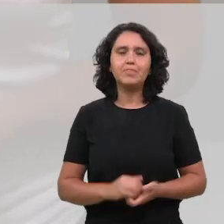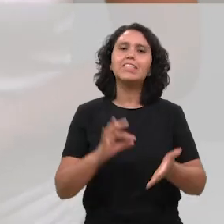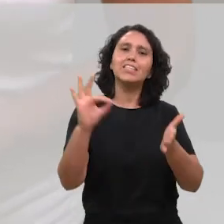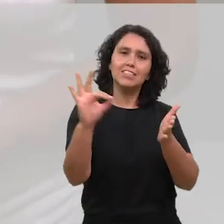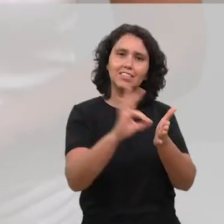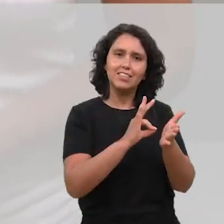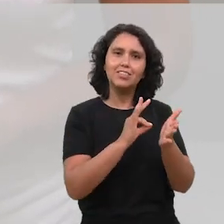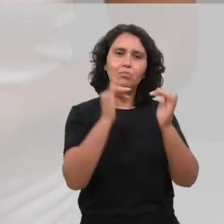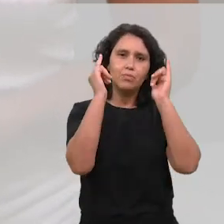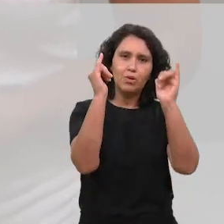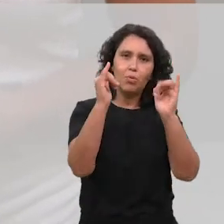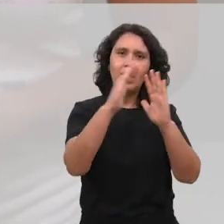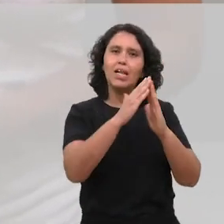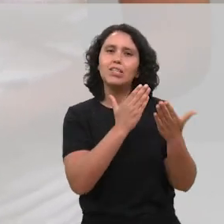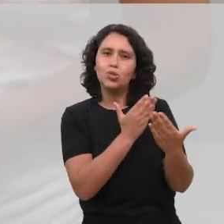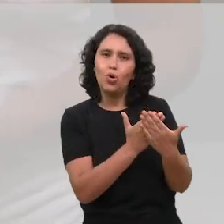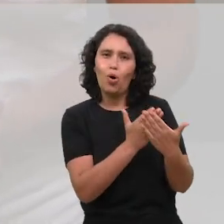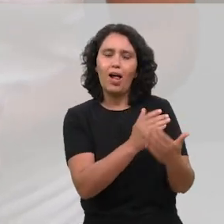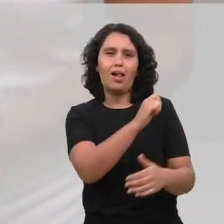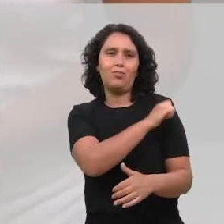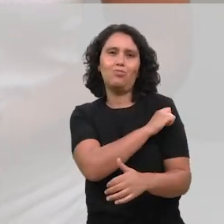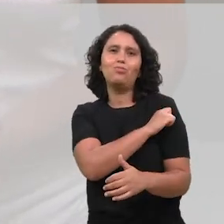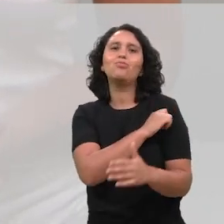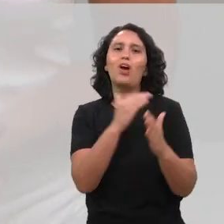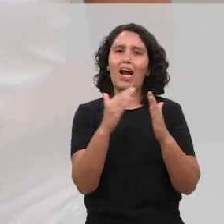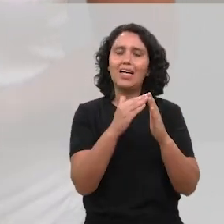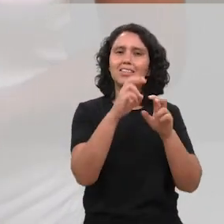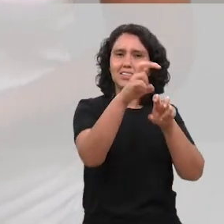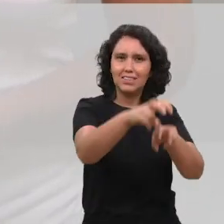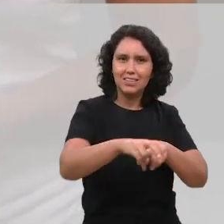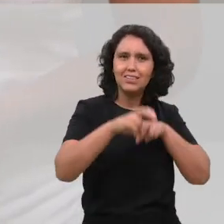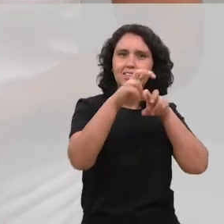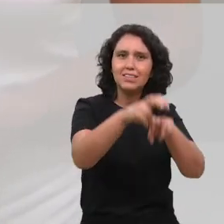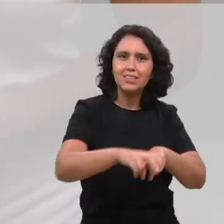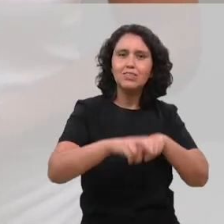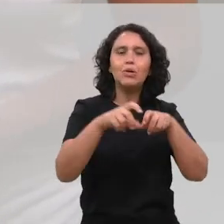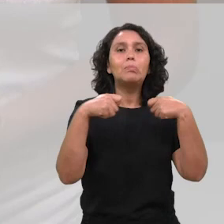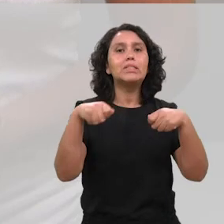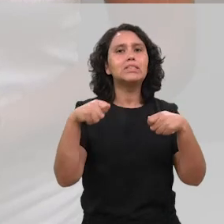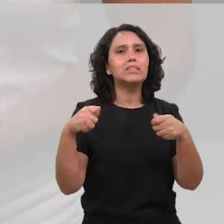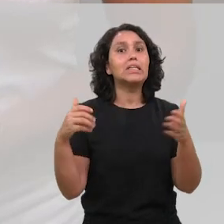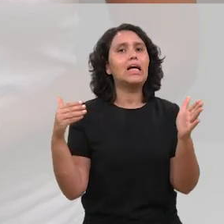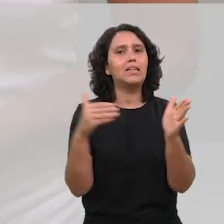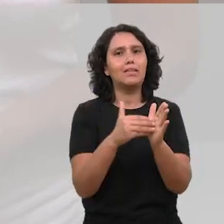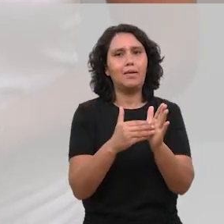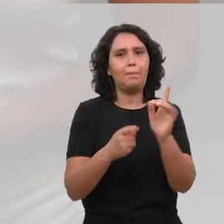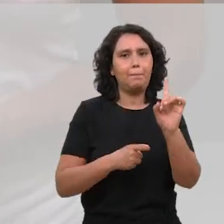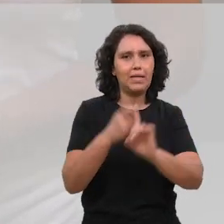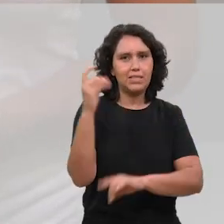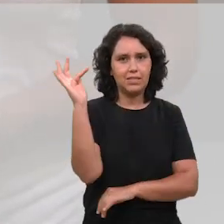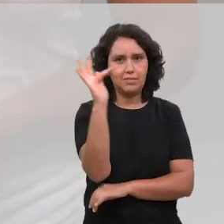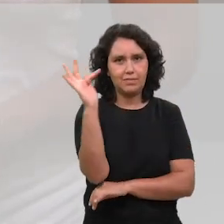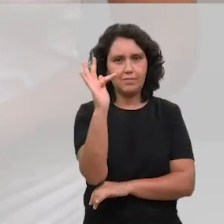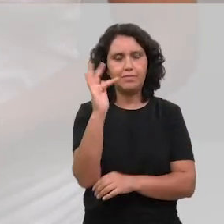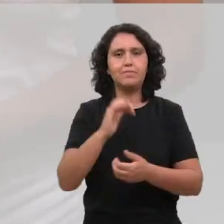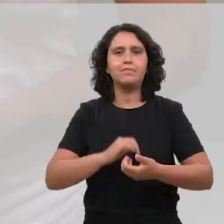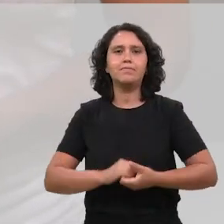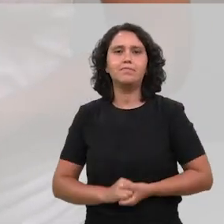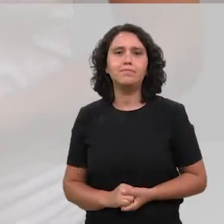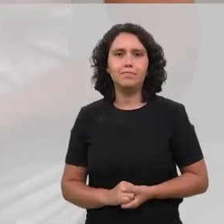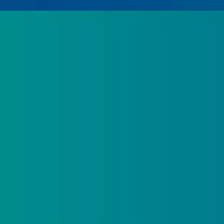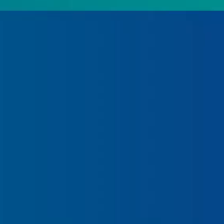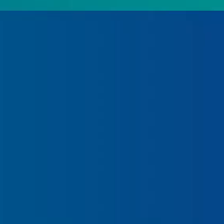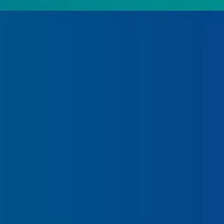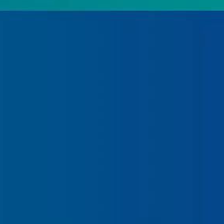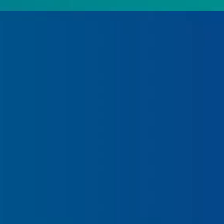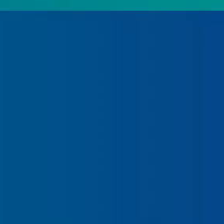As inscrições para o transporte escolar de estudantes que moram no interior devem ser realizadas até fevereiro. Confira as datas.